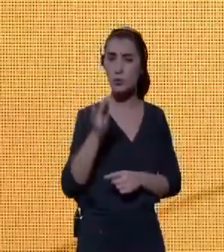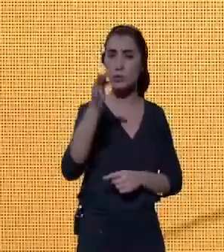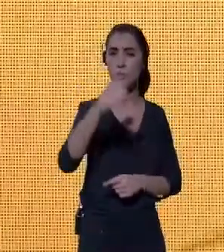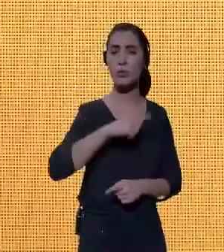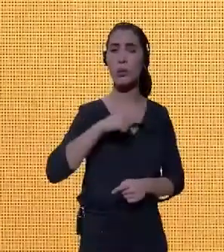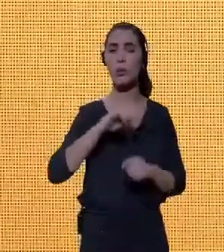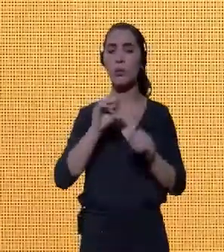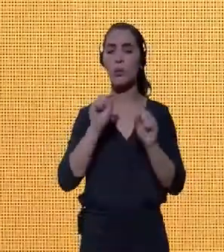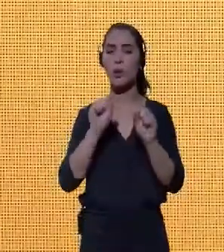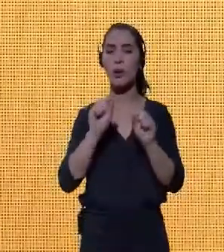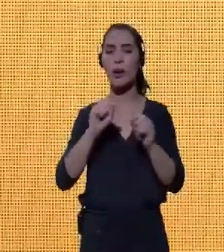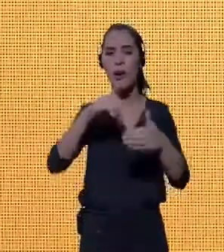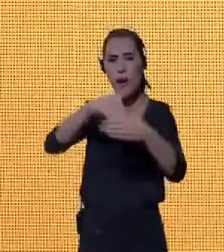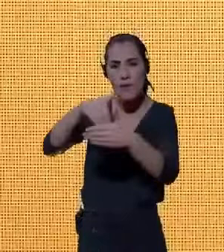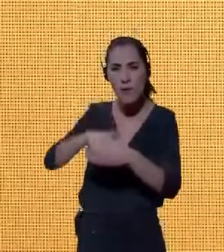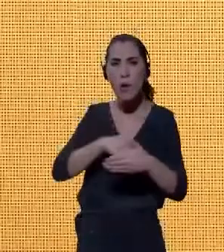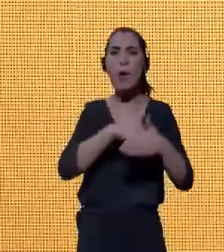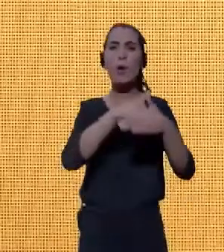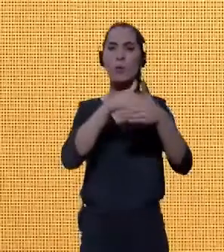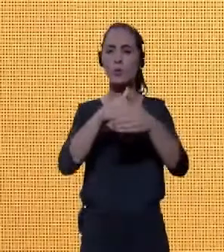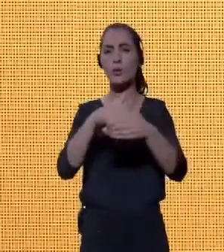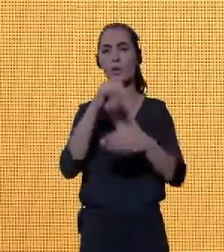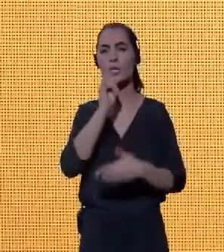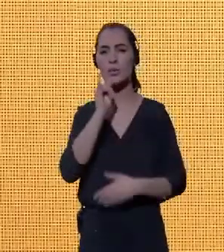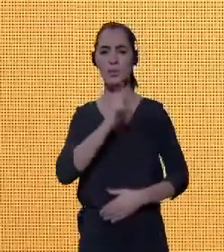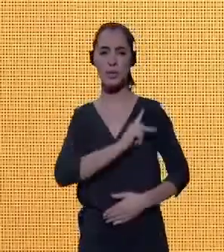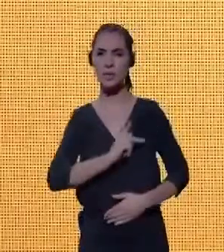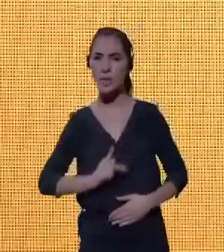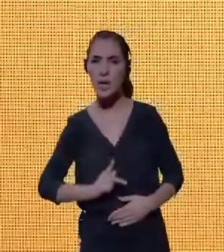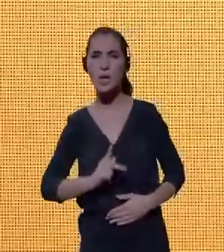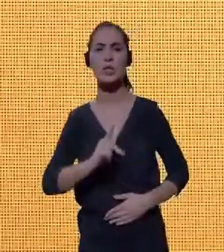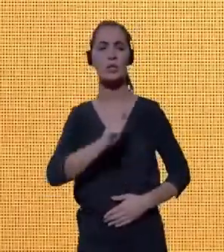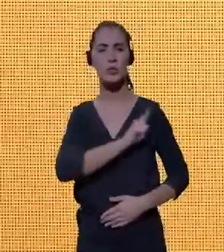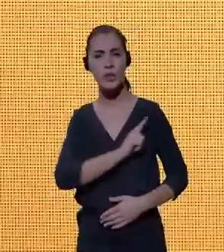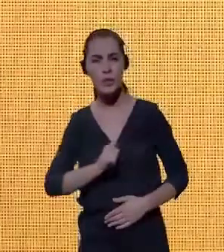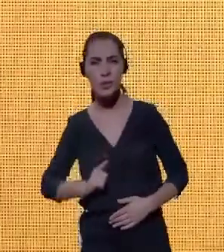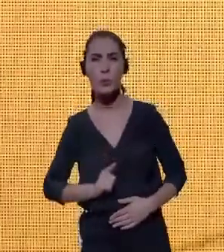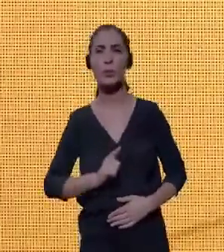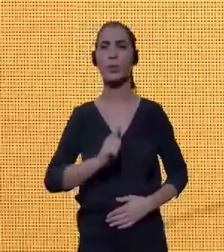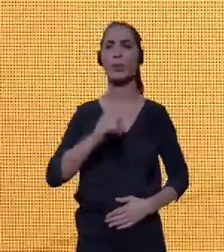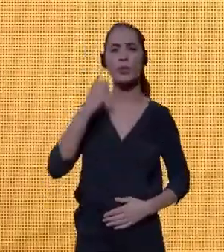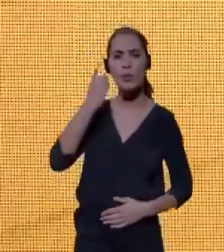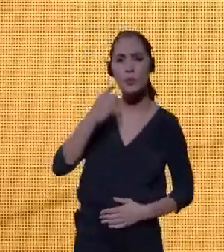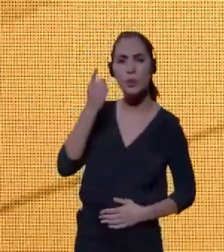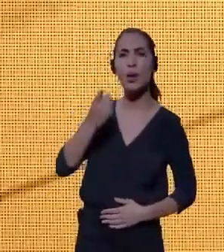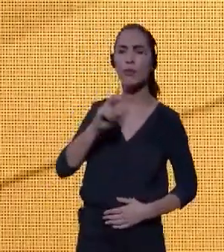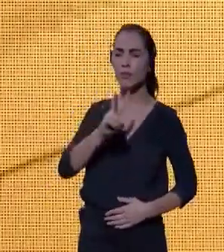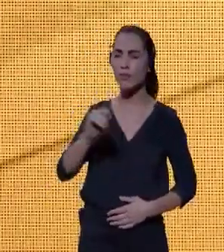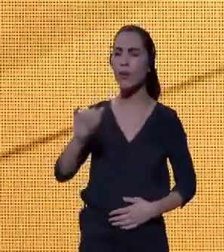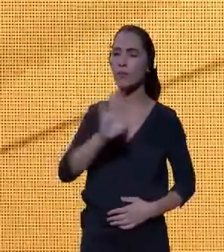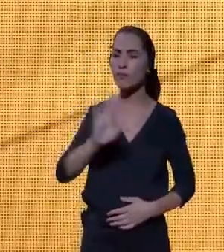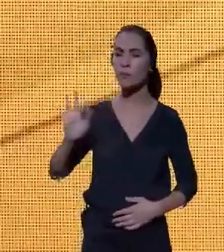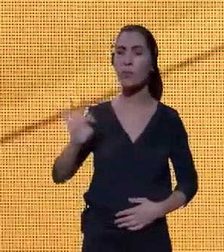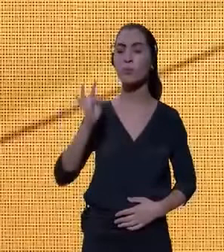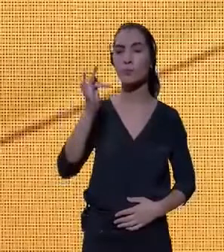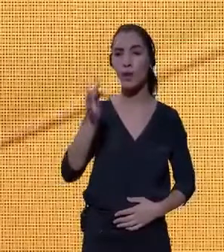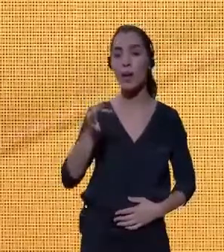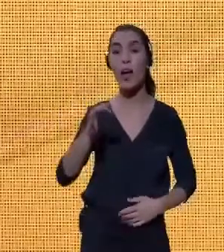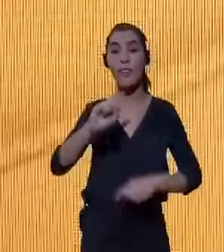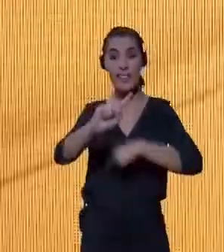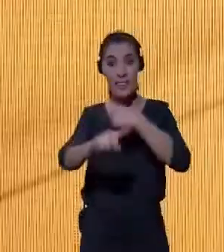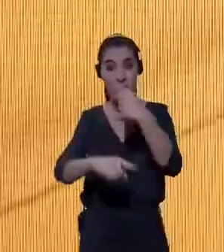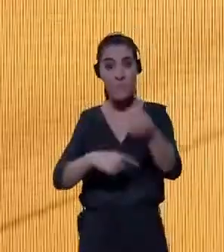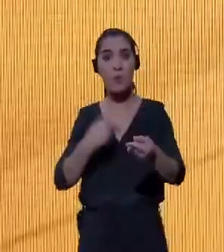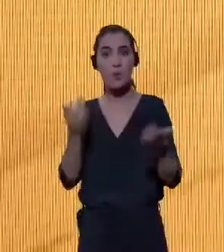do Brasil. Nós teremos, inclusive, hoje, daqui a pouco, a oportunidade de ouvir os principais economistas